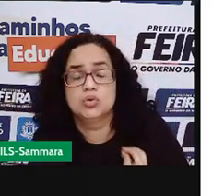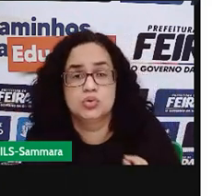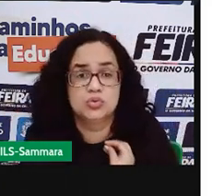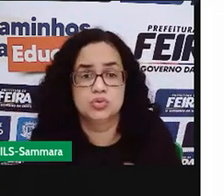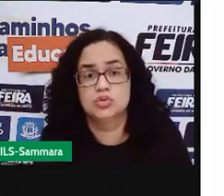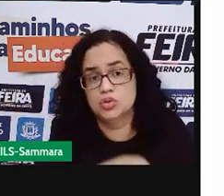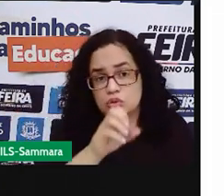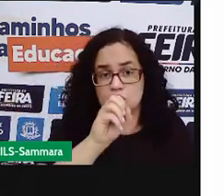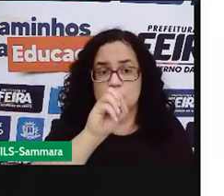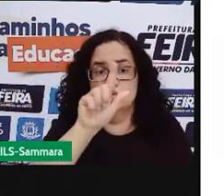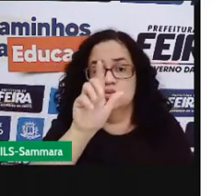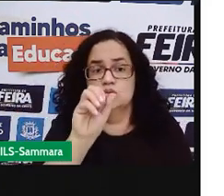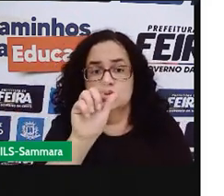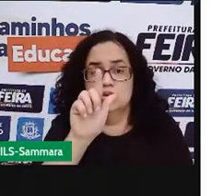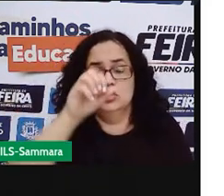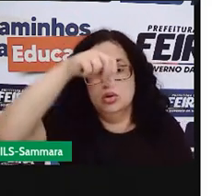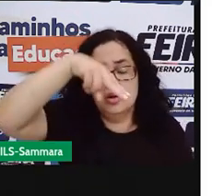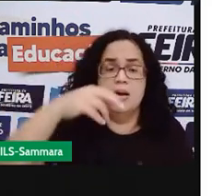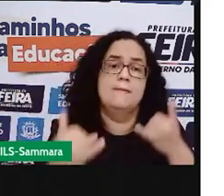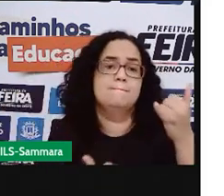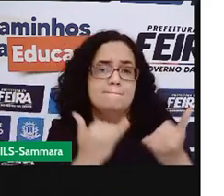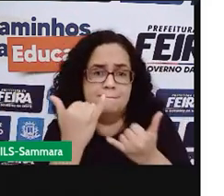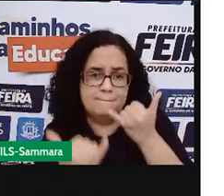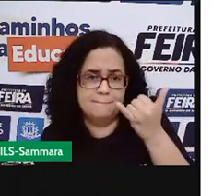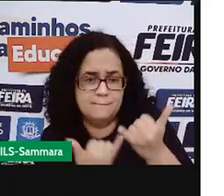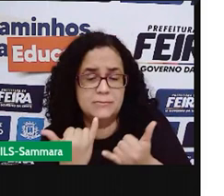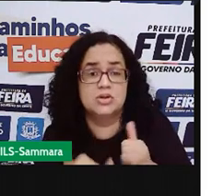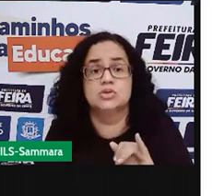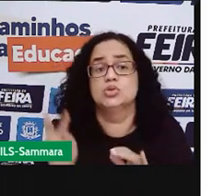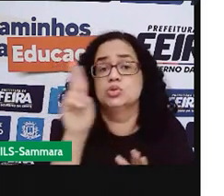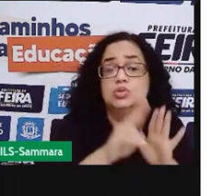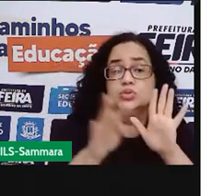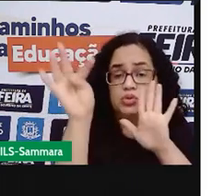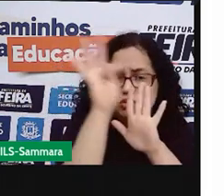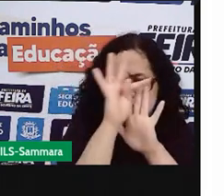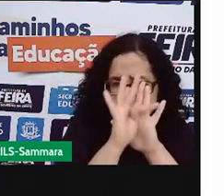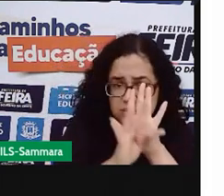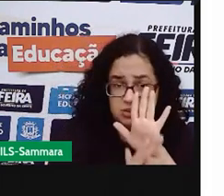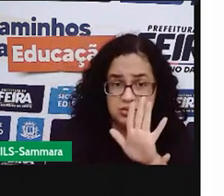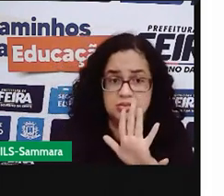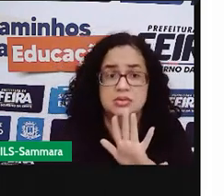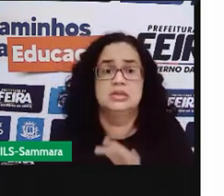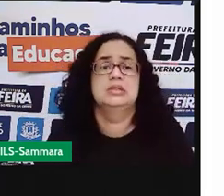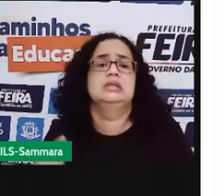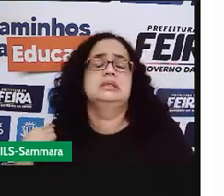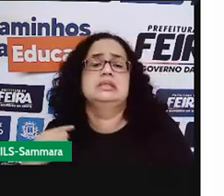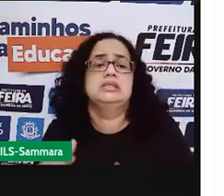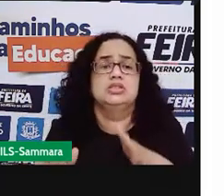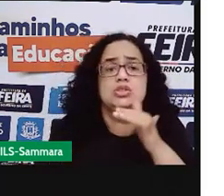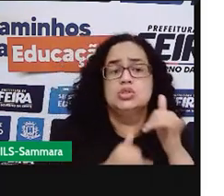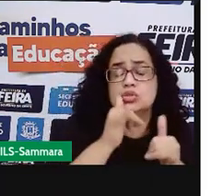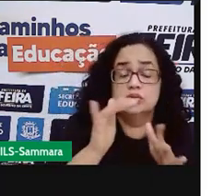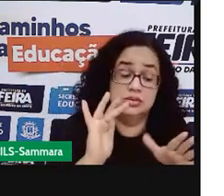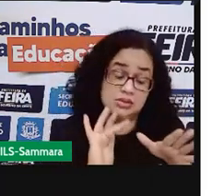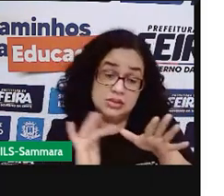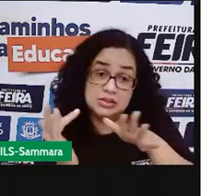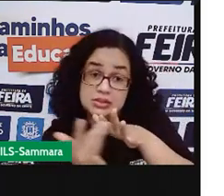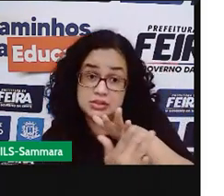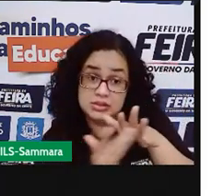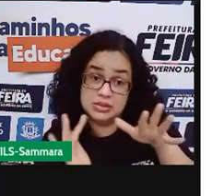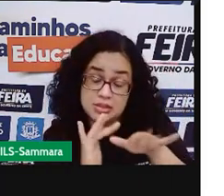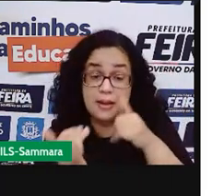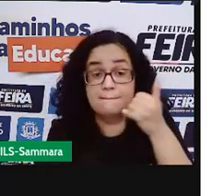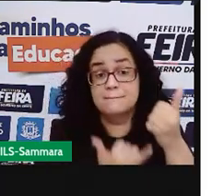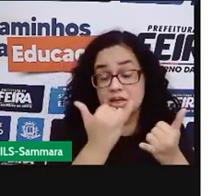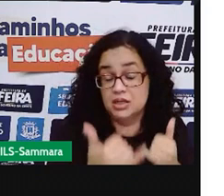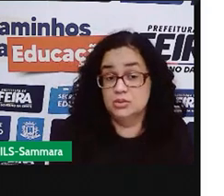slogans, brincamos, usamos nas mensagens de texto, usamos nas nossas redes sociais, brincando com